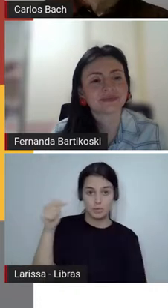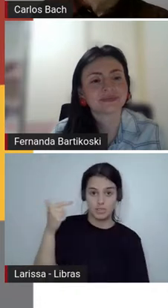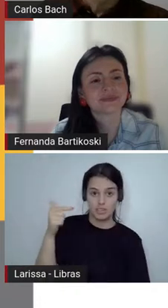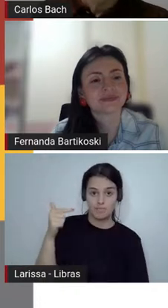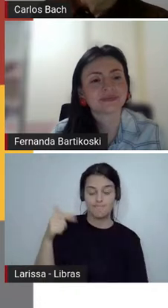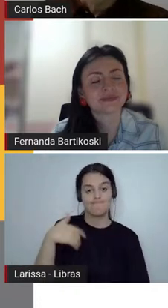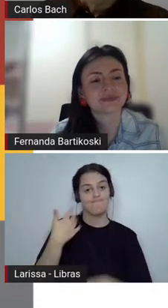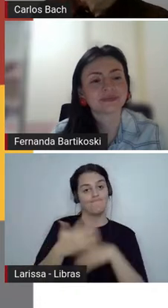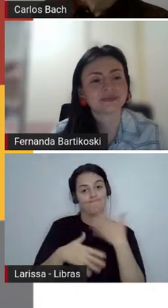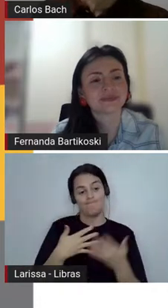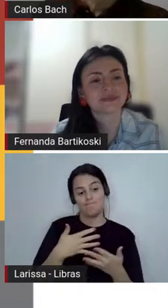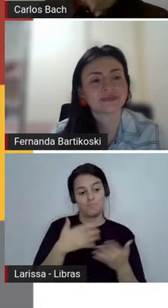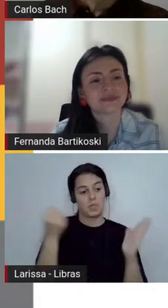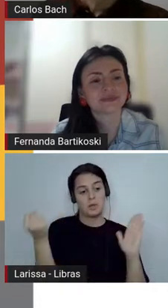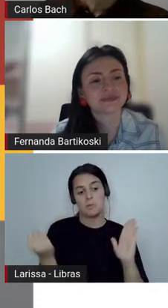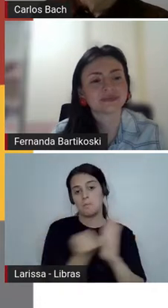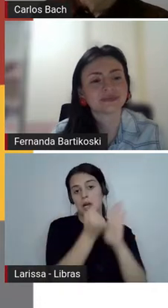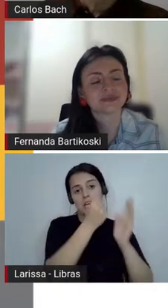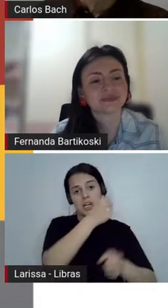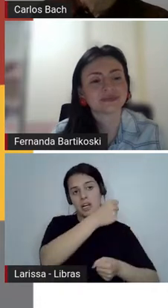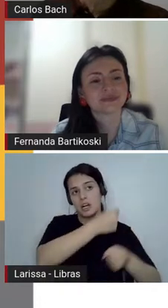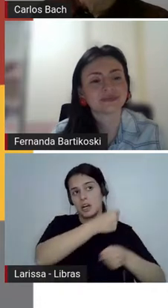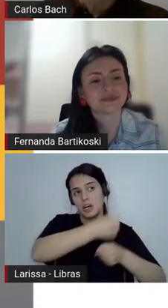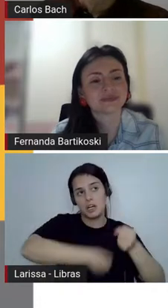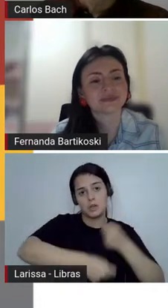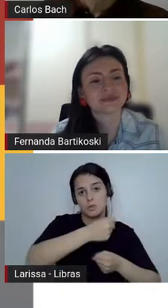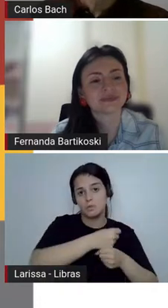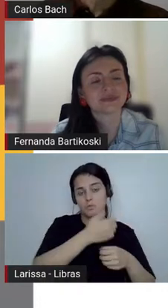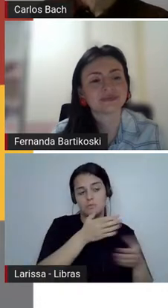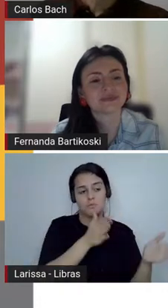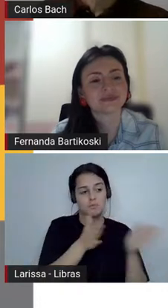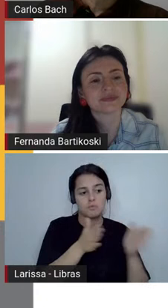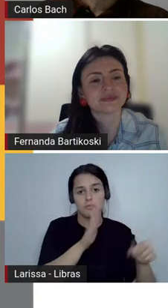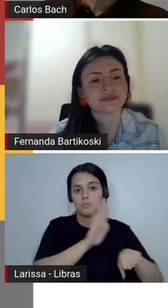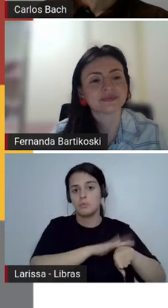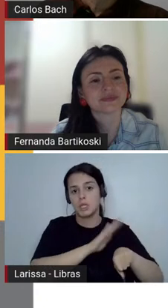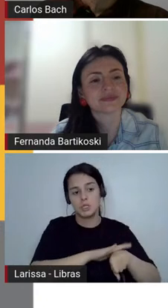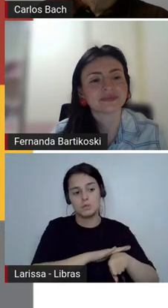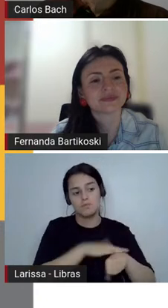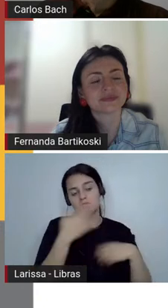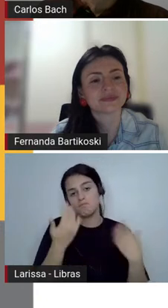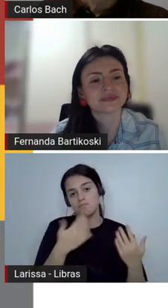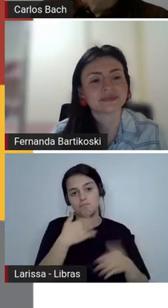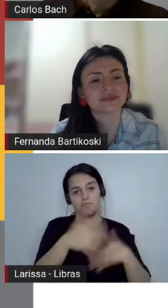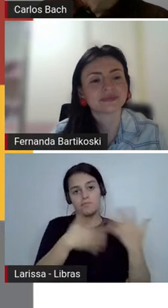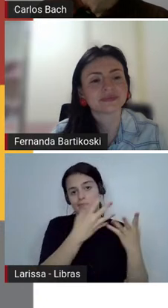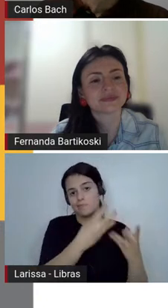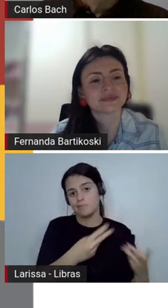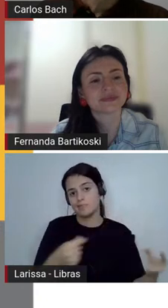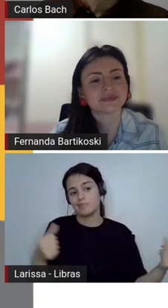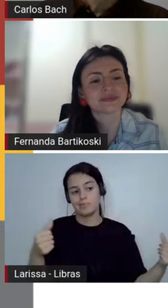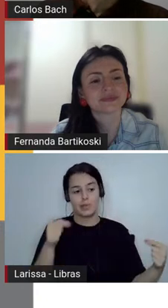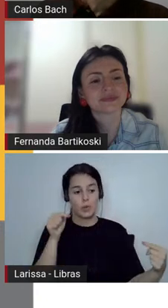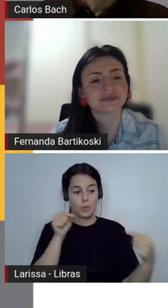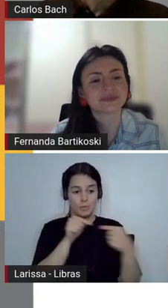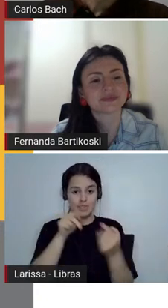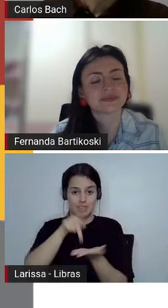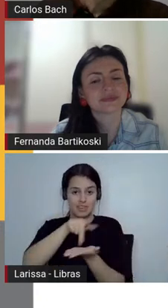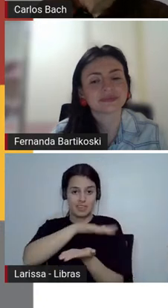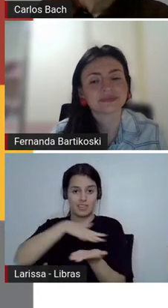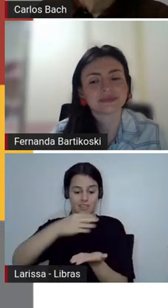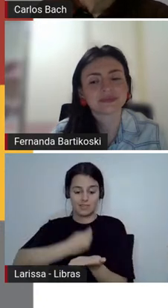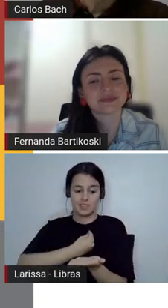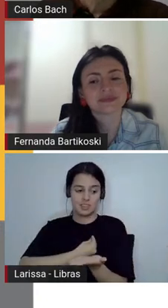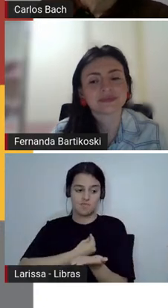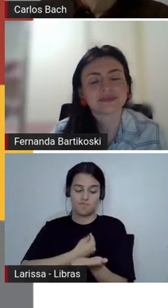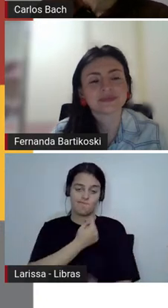literatura que ela vai para além do real ou além desse particular, mas